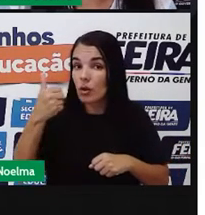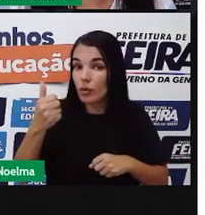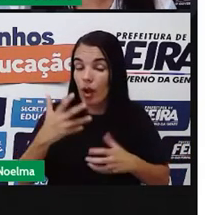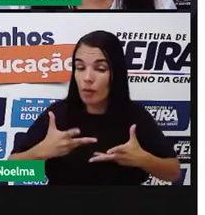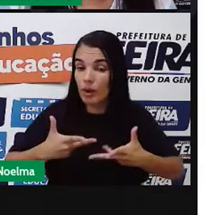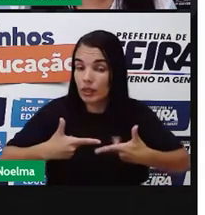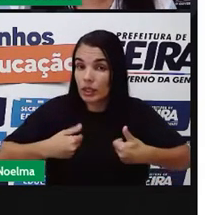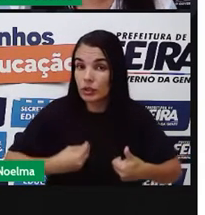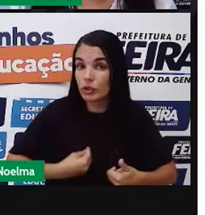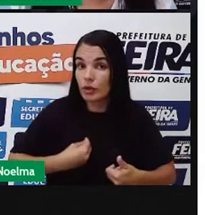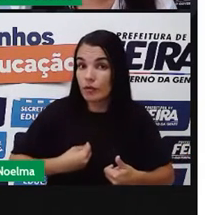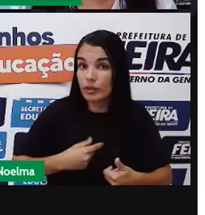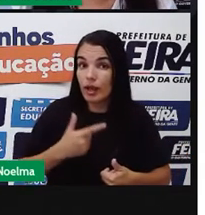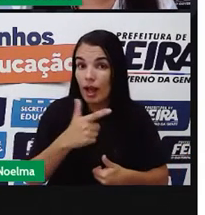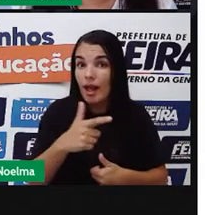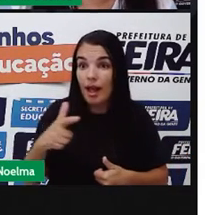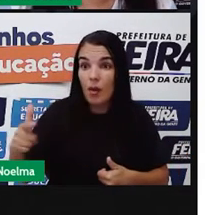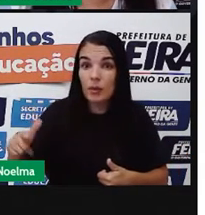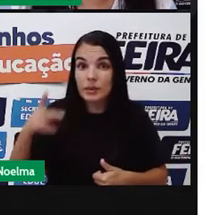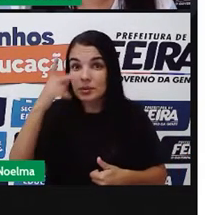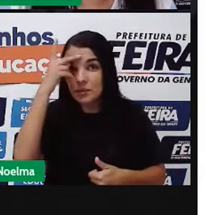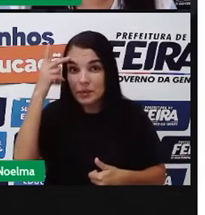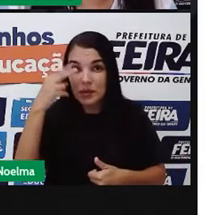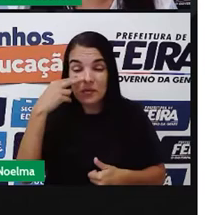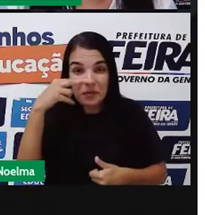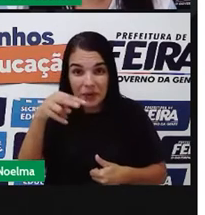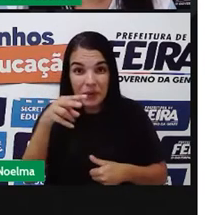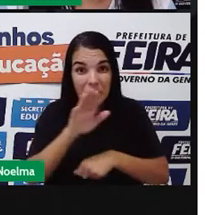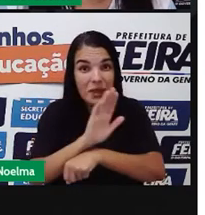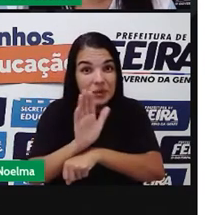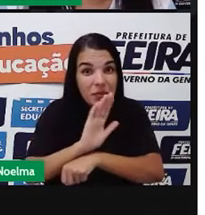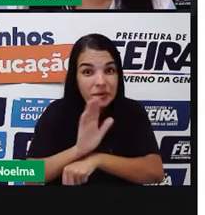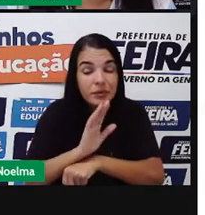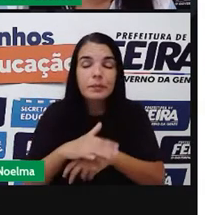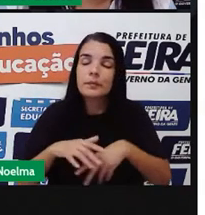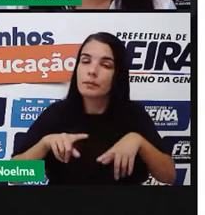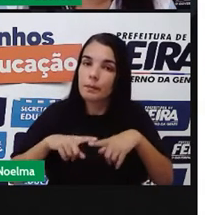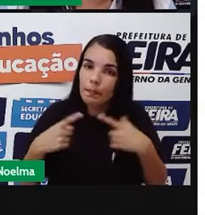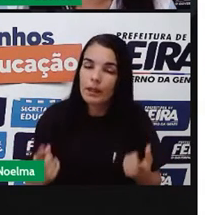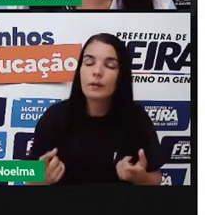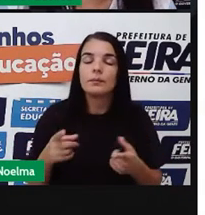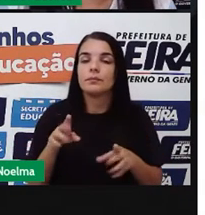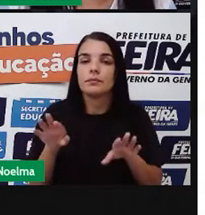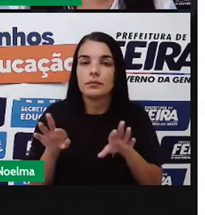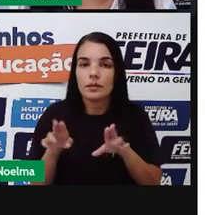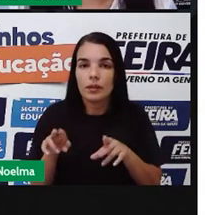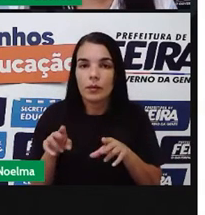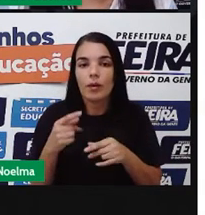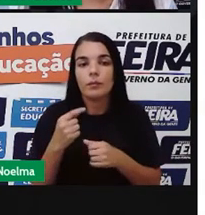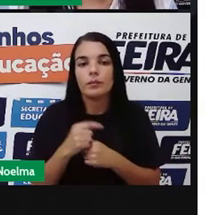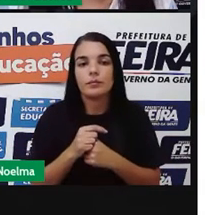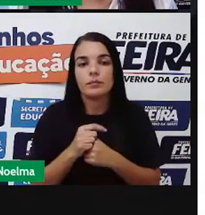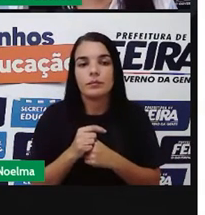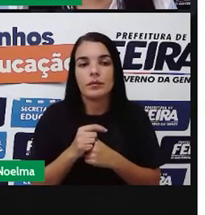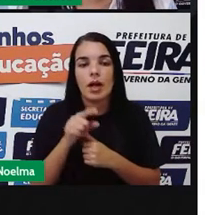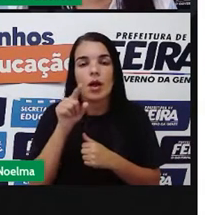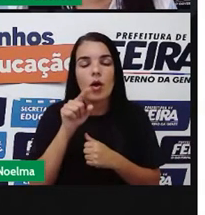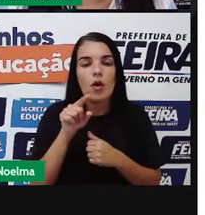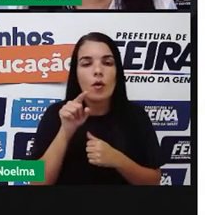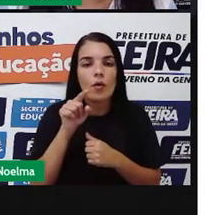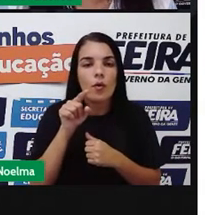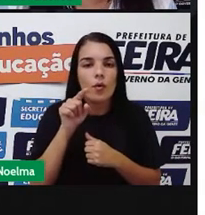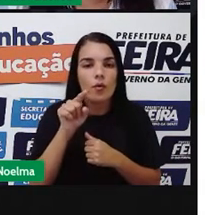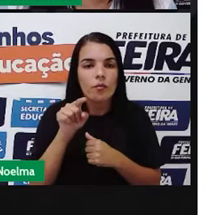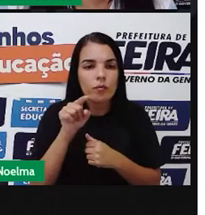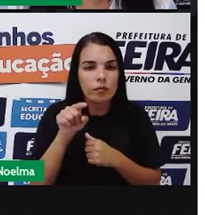dessas pessoas que obtiveram esse tipo de recurso. Onde